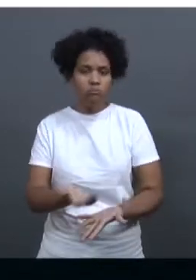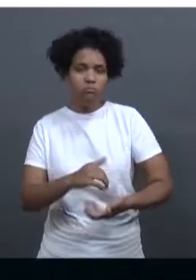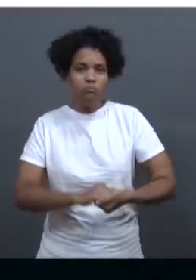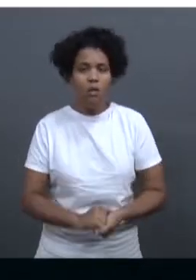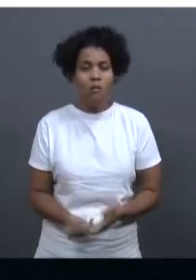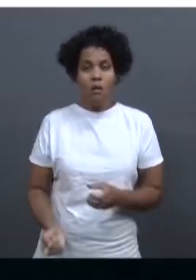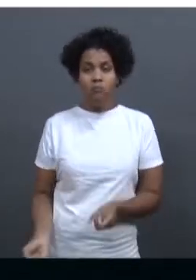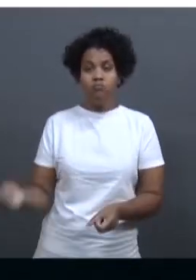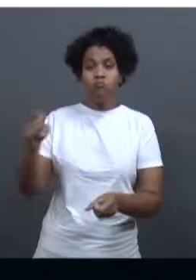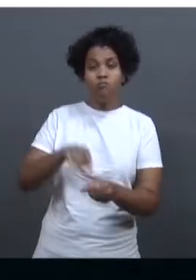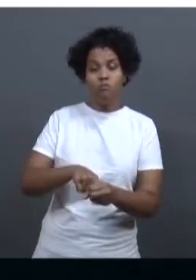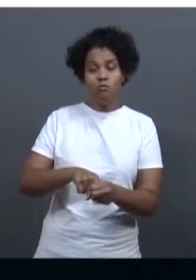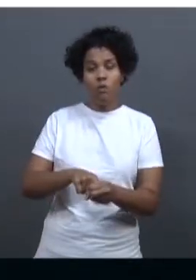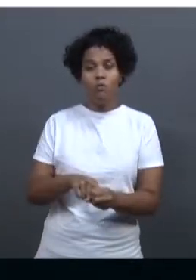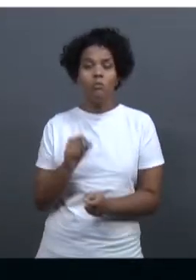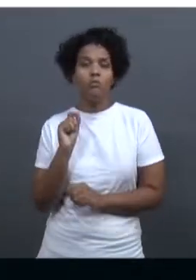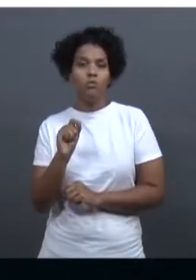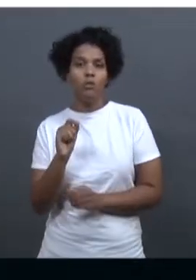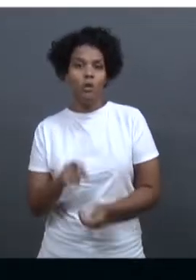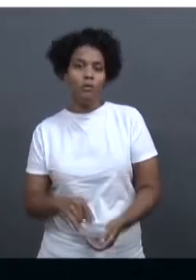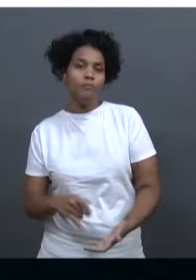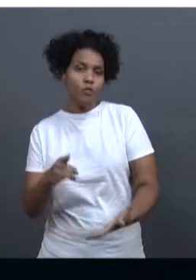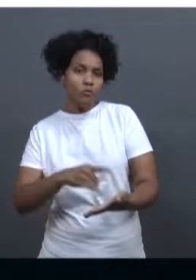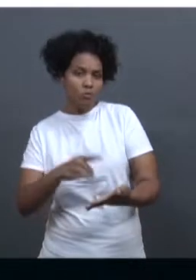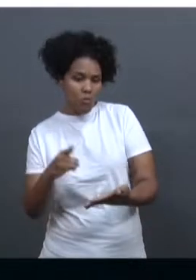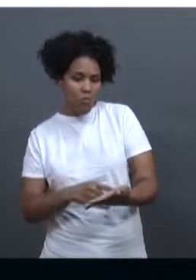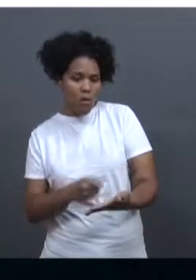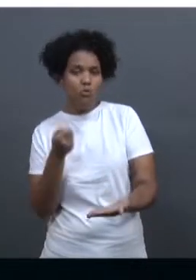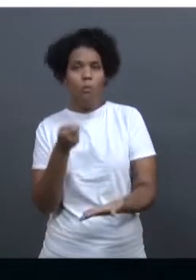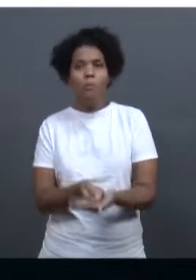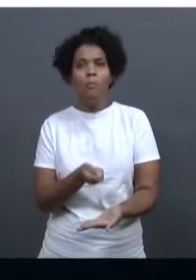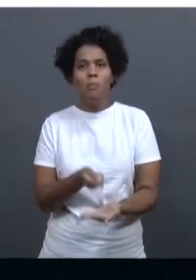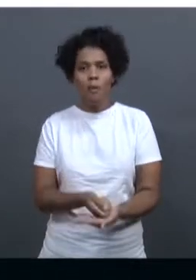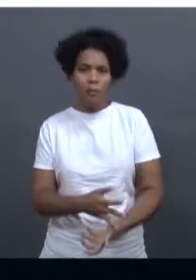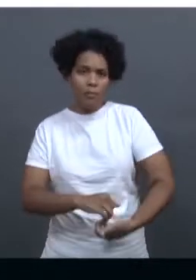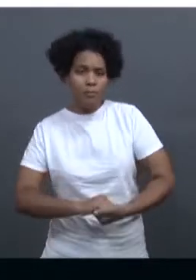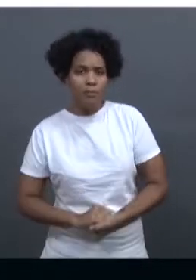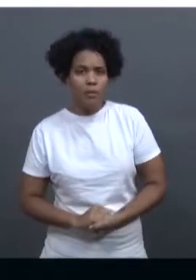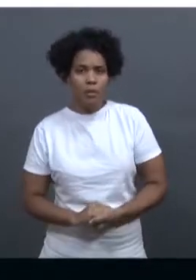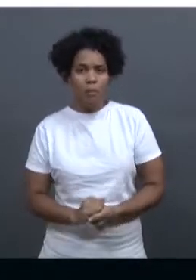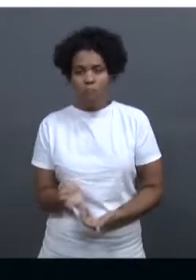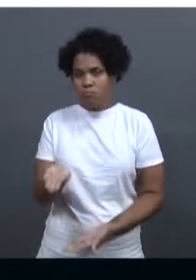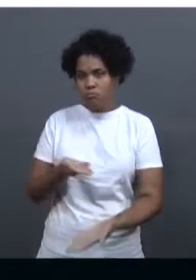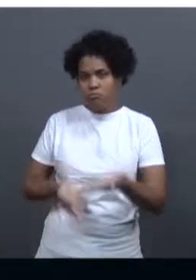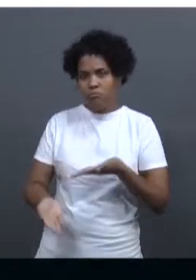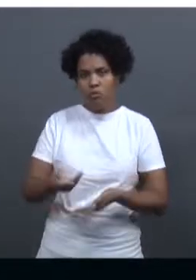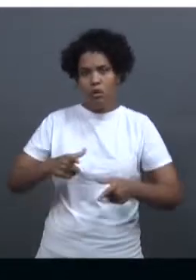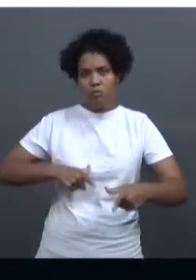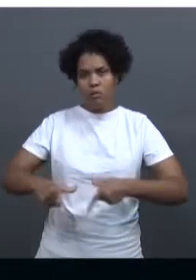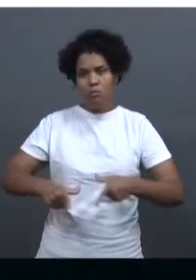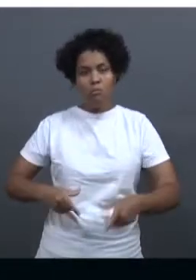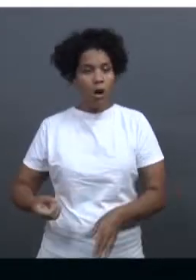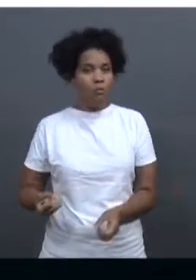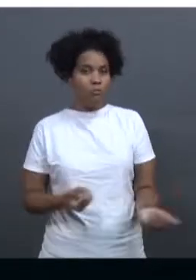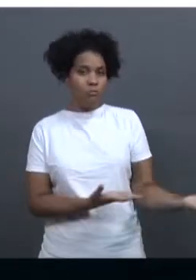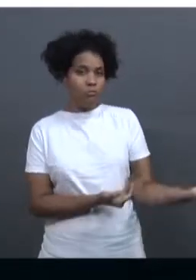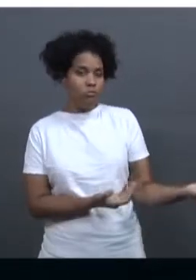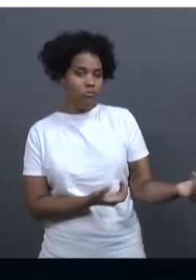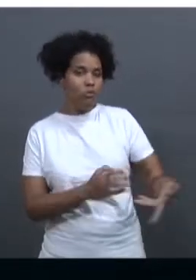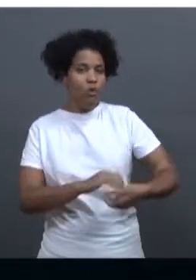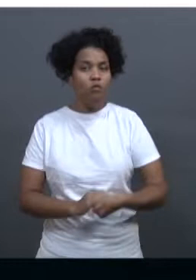desoneração da folha de pagamentos. Programas para estimular a criação de empregos para os jovens e a chamada Agenda